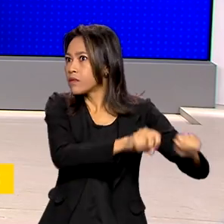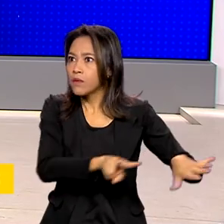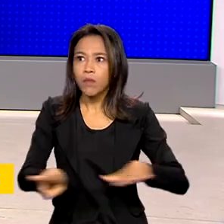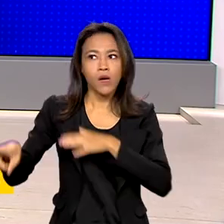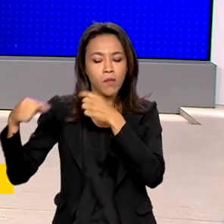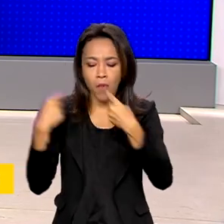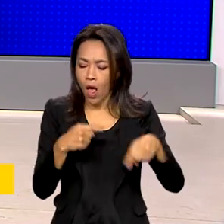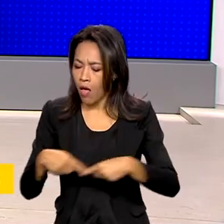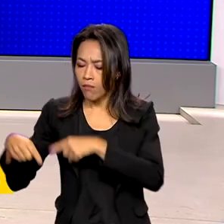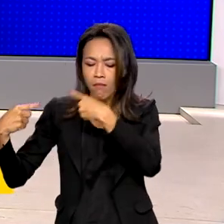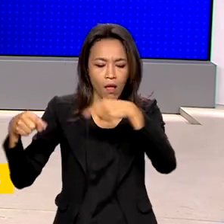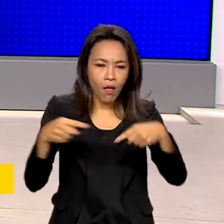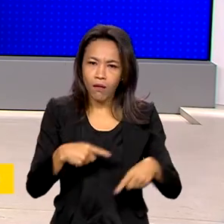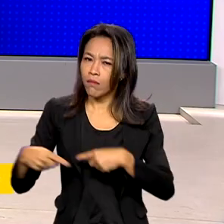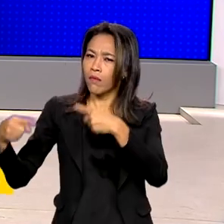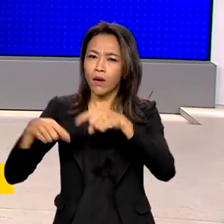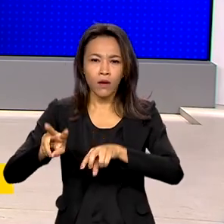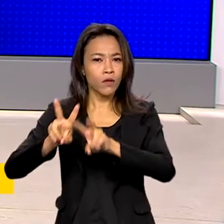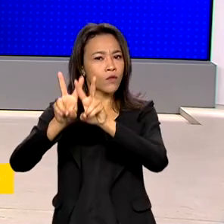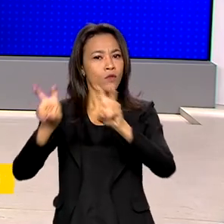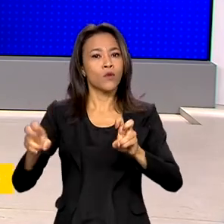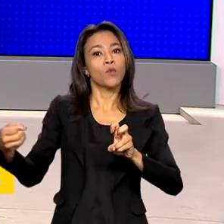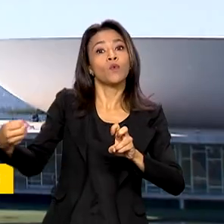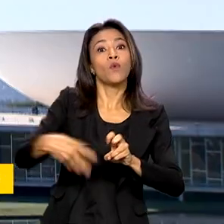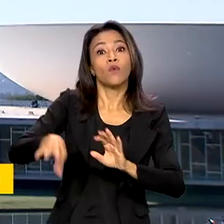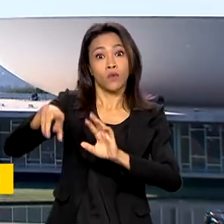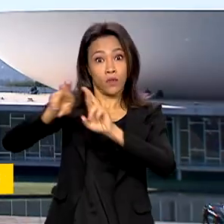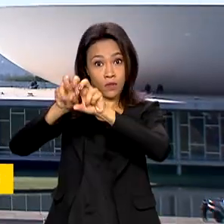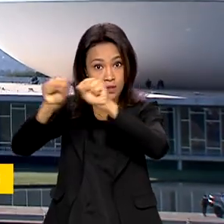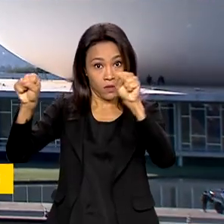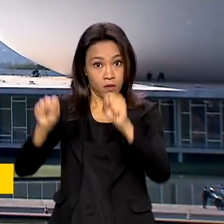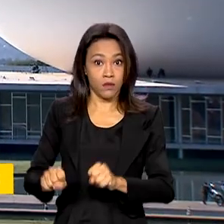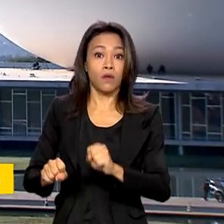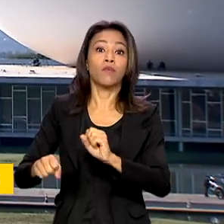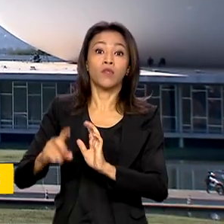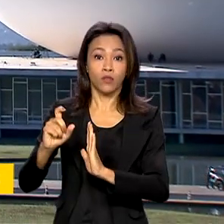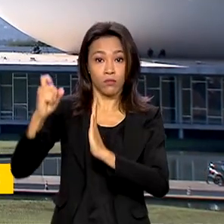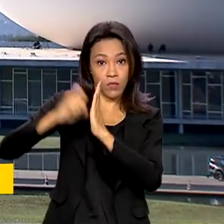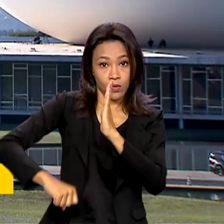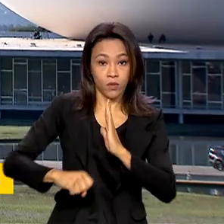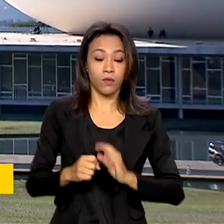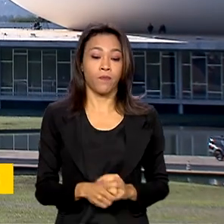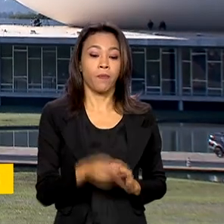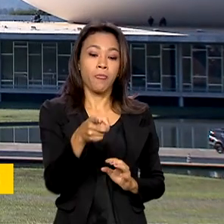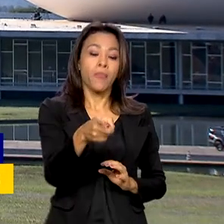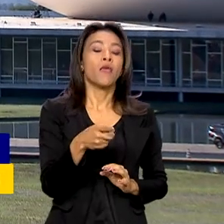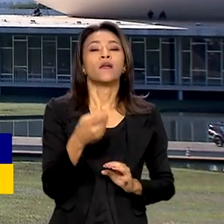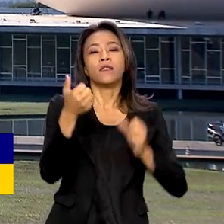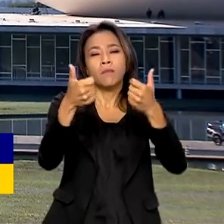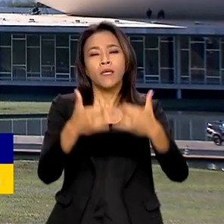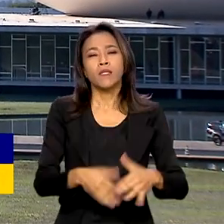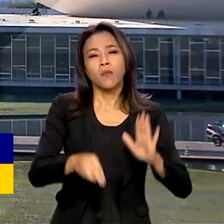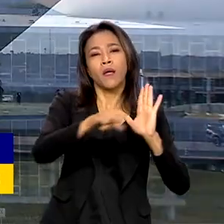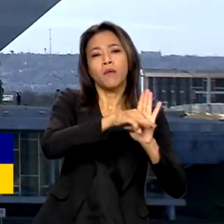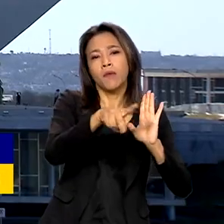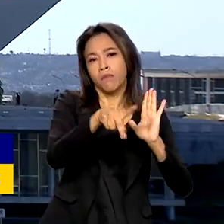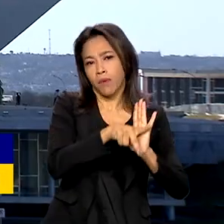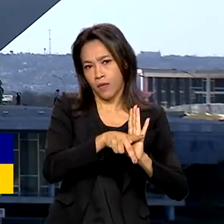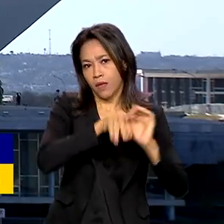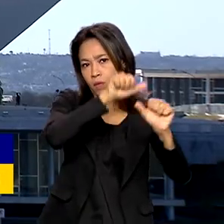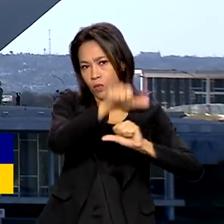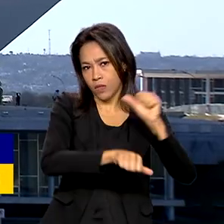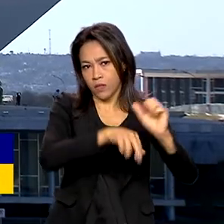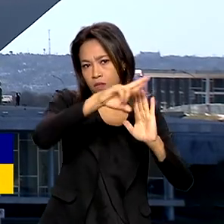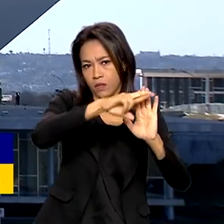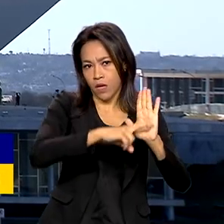discutindo o novo sistema tributário. A proposta de emenda à Constituição da Reforma Tributária deve